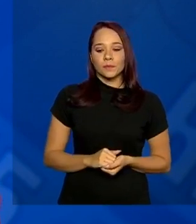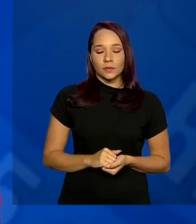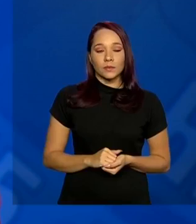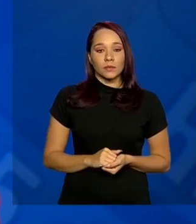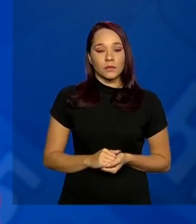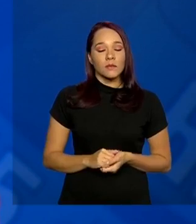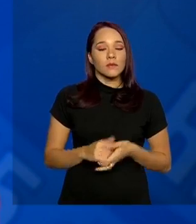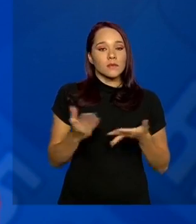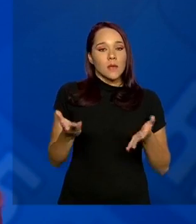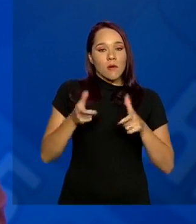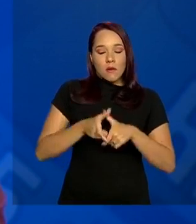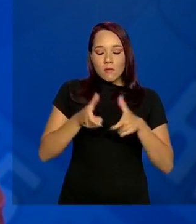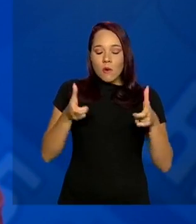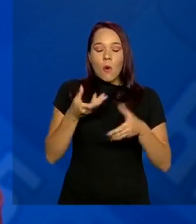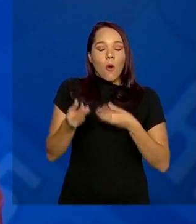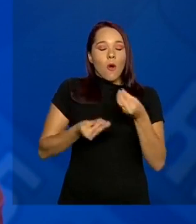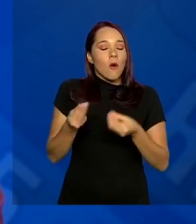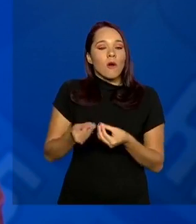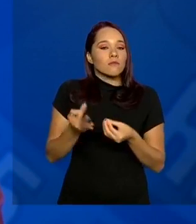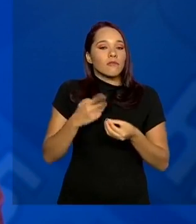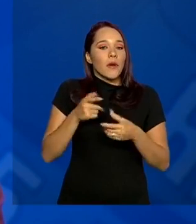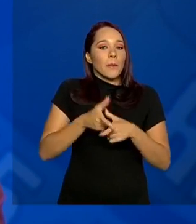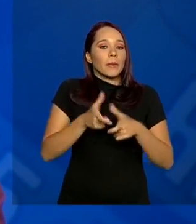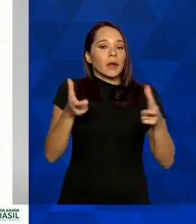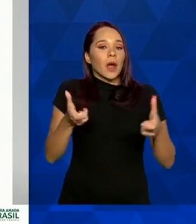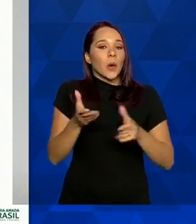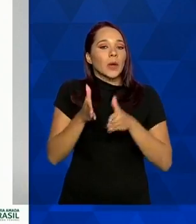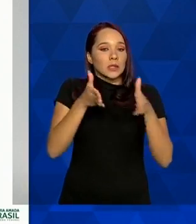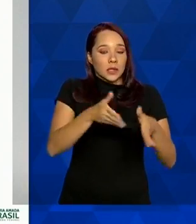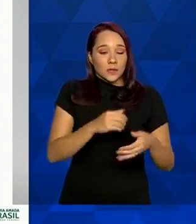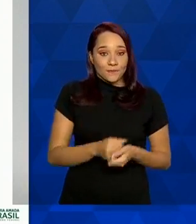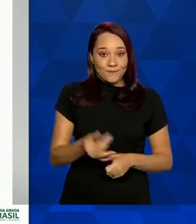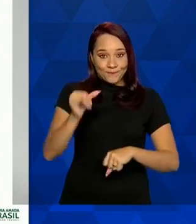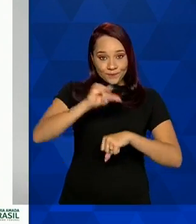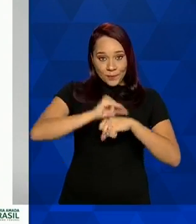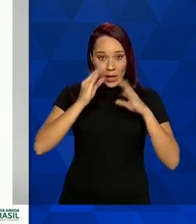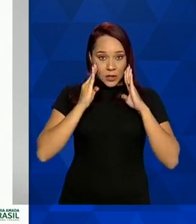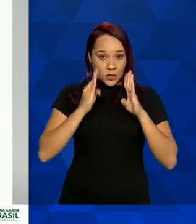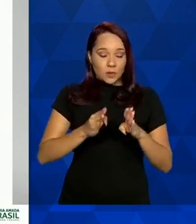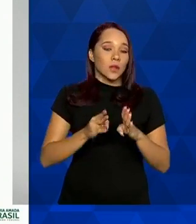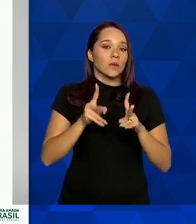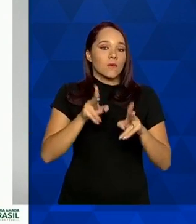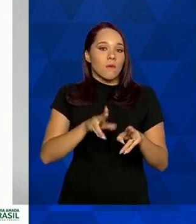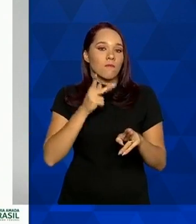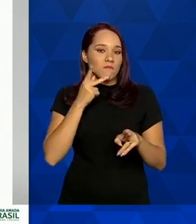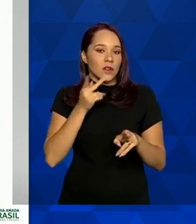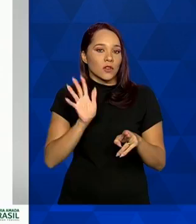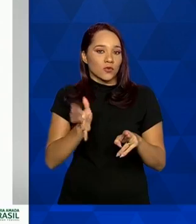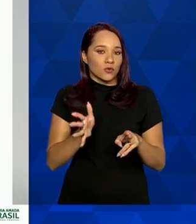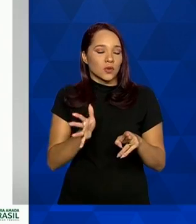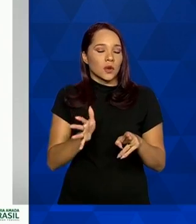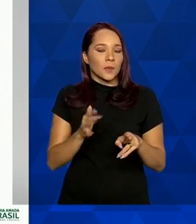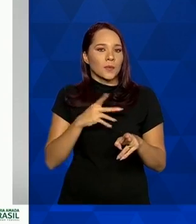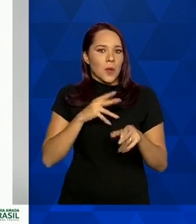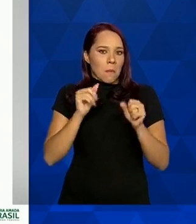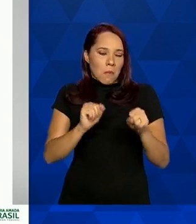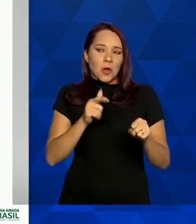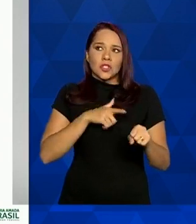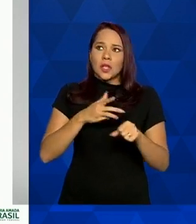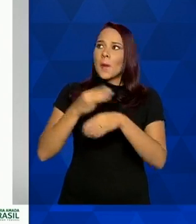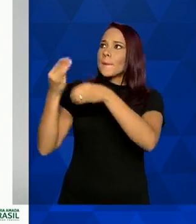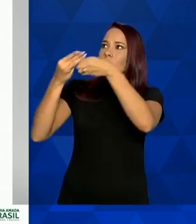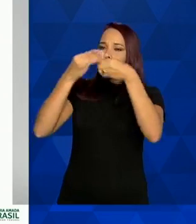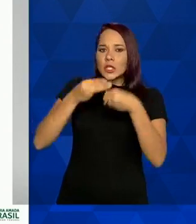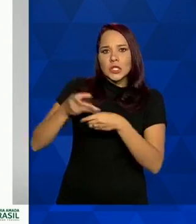Como a ampliação do acesso vai ser estruturada? O centro de atendimento, como eu falei, pode estar localizado em todos